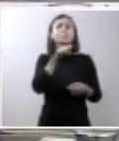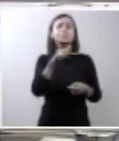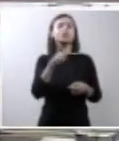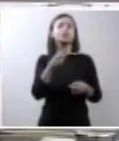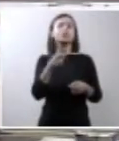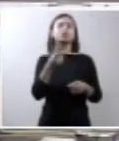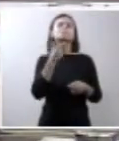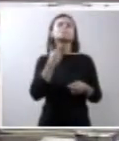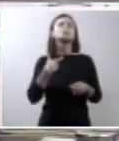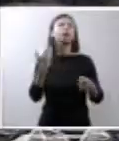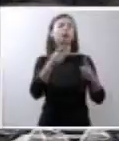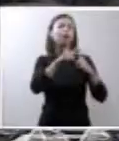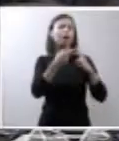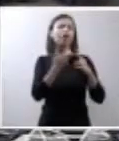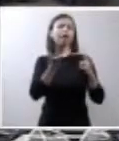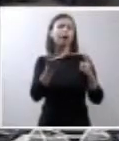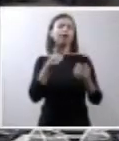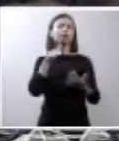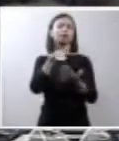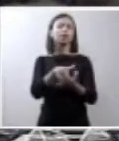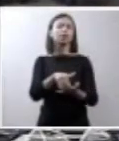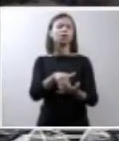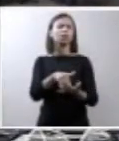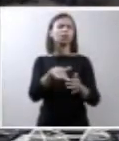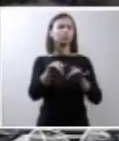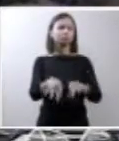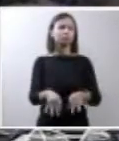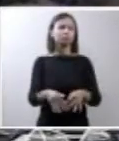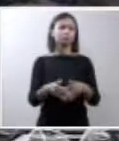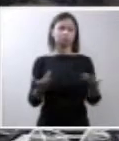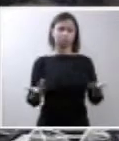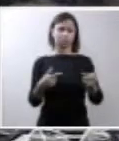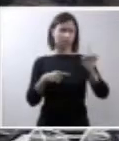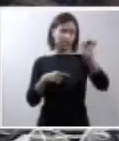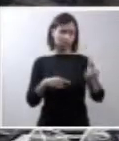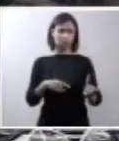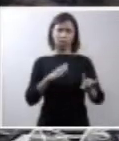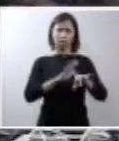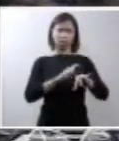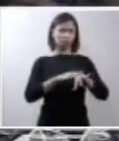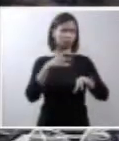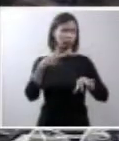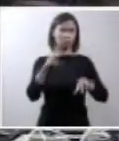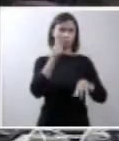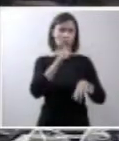gestação até o final? Esse é o direito de escolha dela.